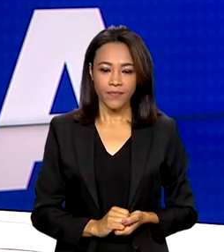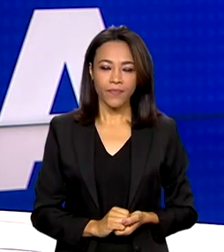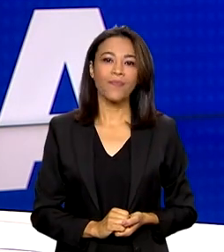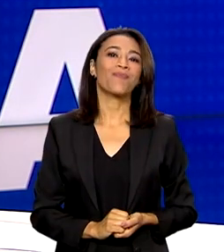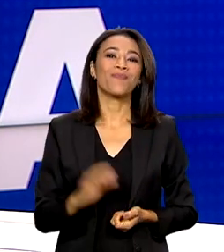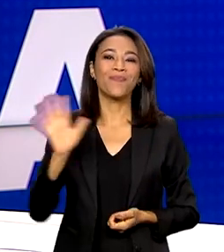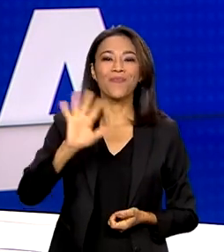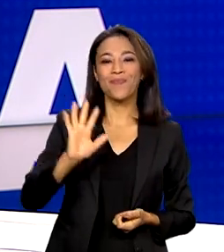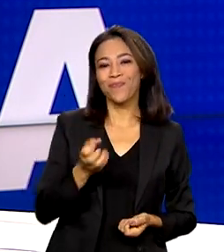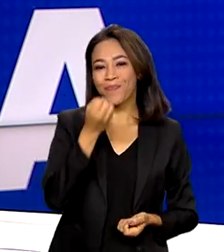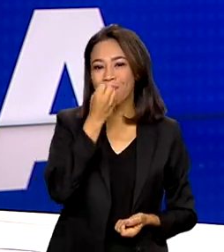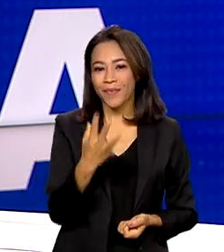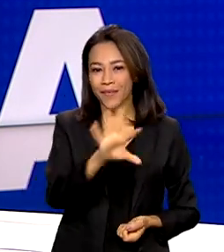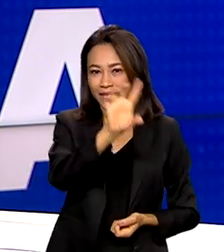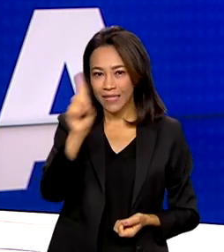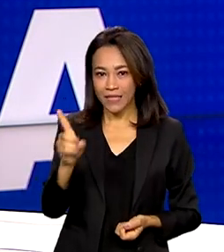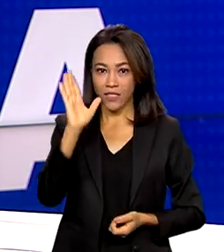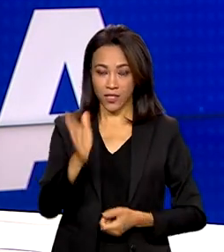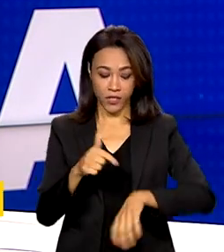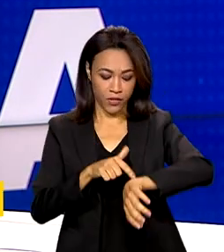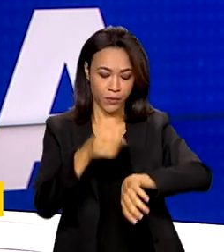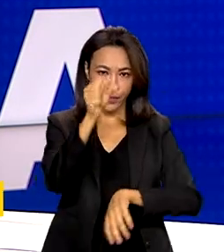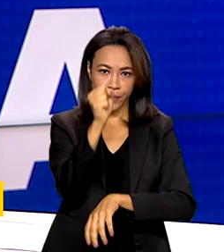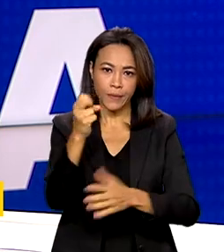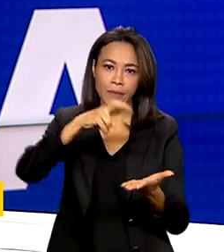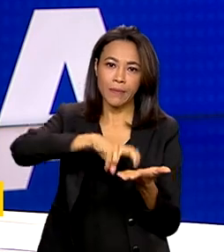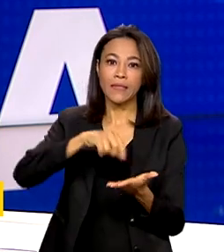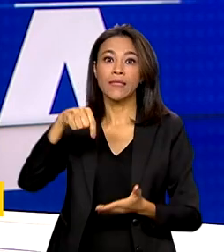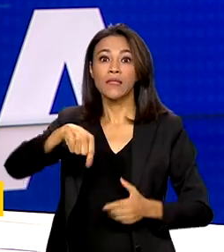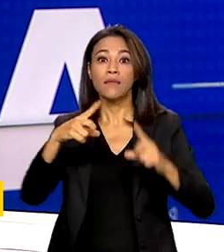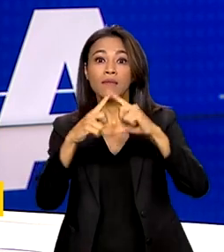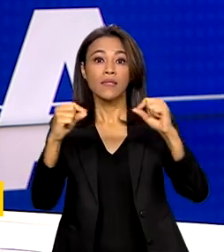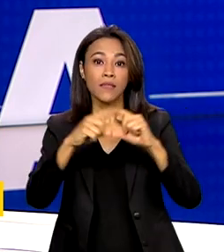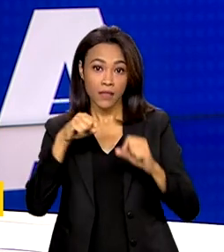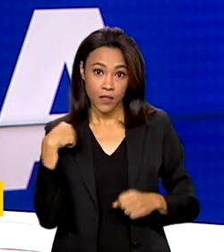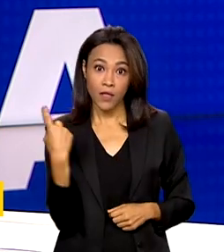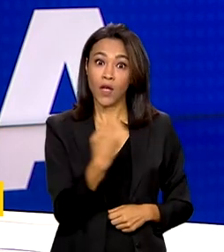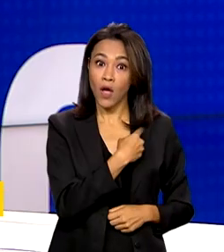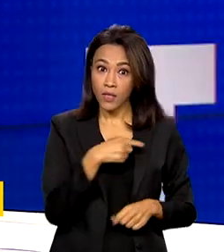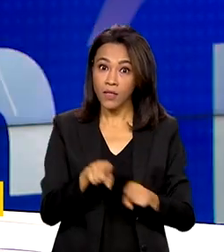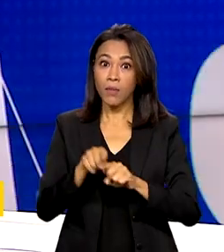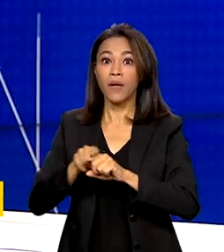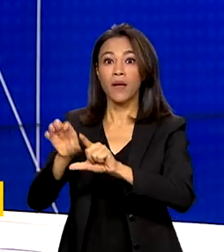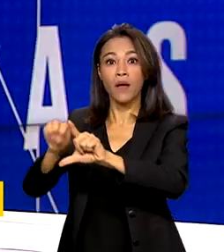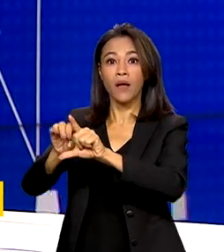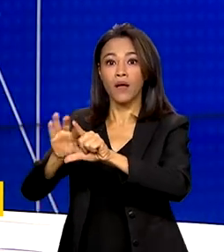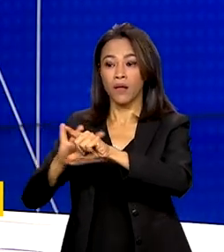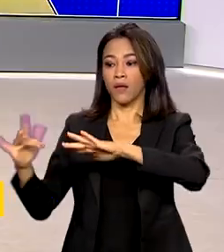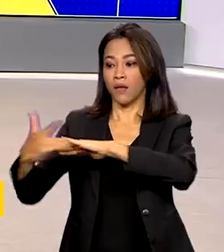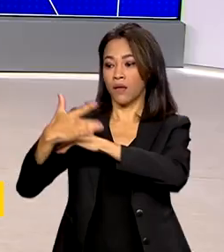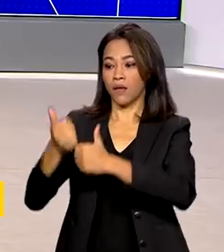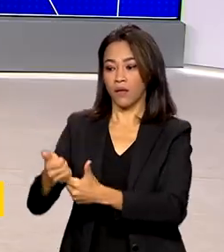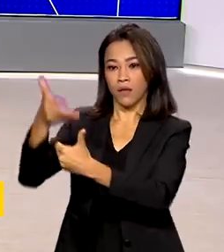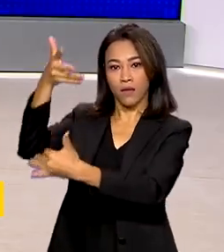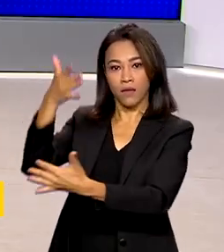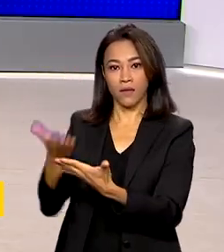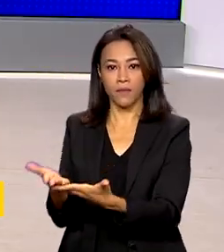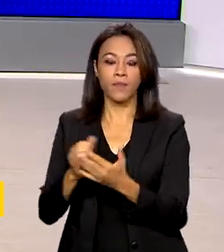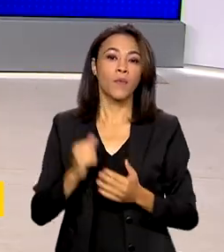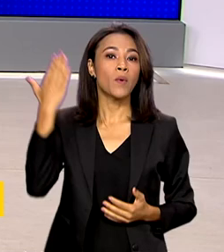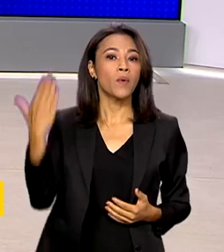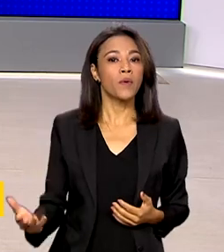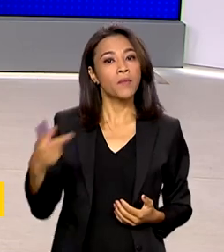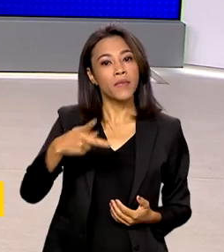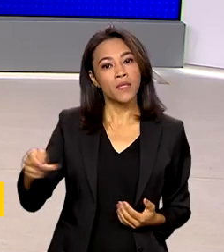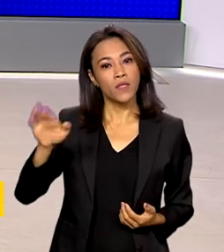Olá, bom dia. São 8 horas da manhã em Brasília, estamos ao vivo também pelas redes sociais. O presidente Lula